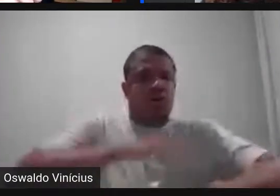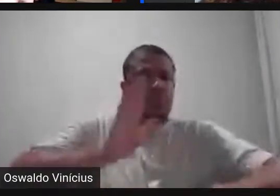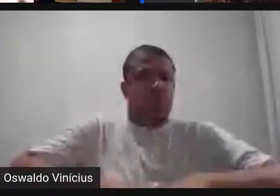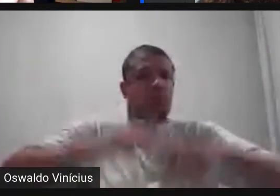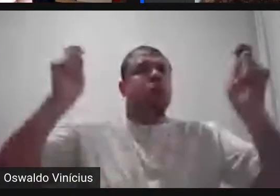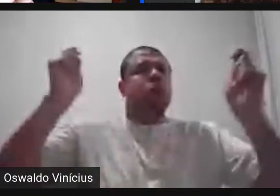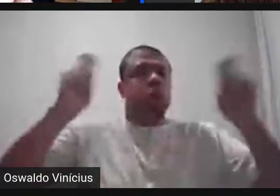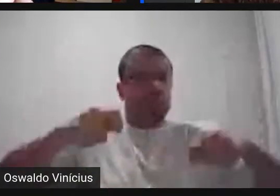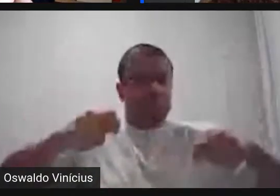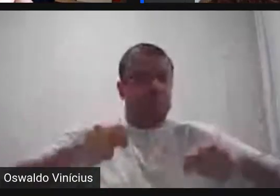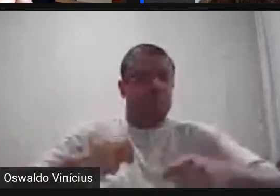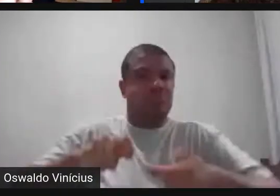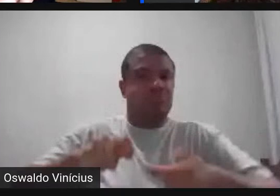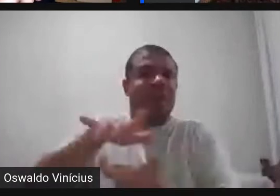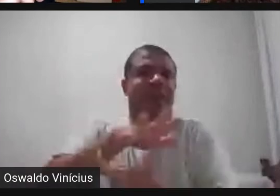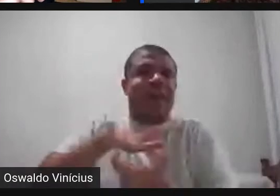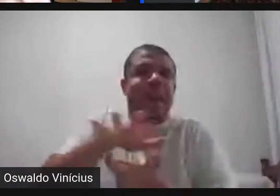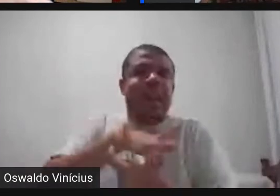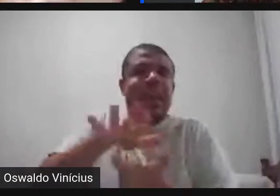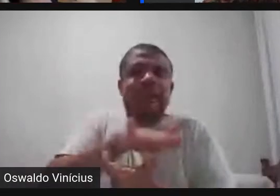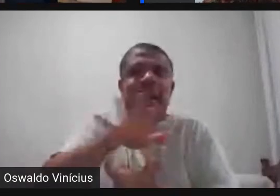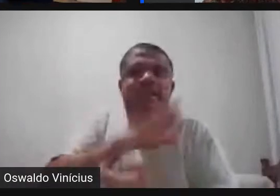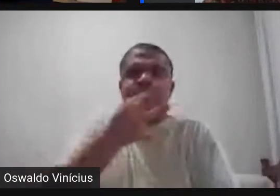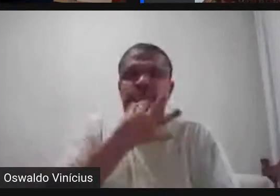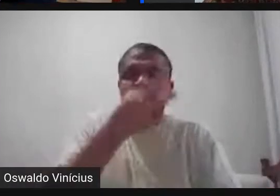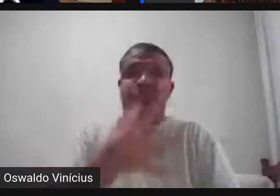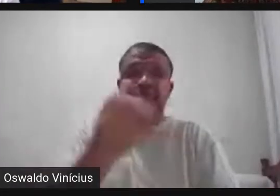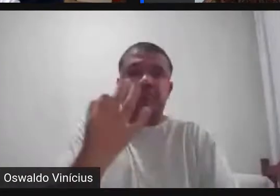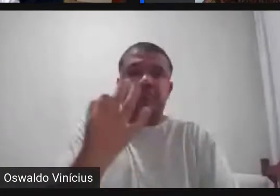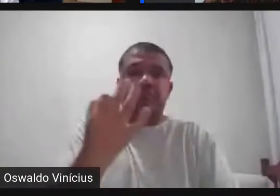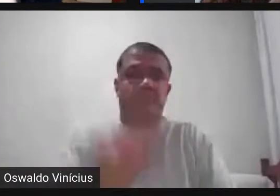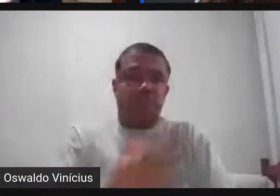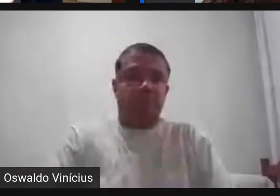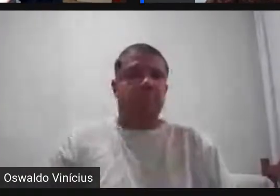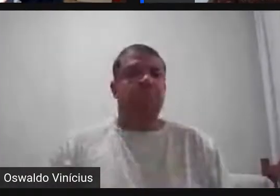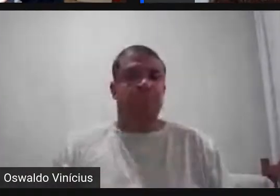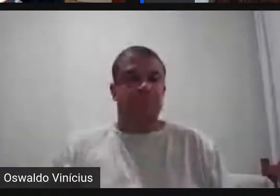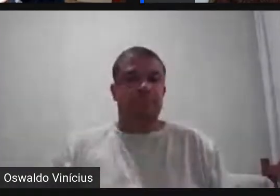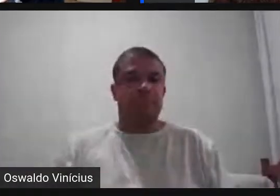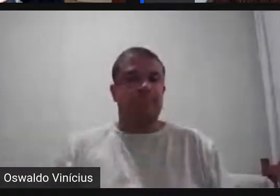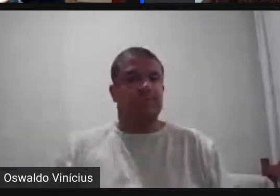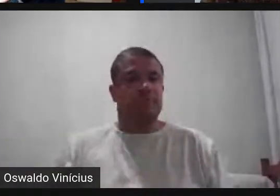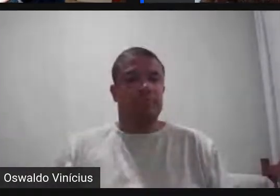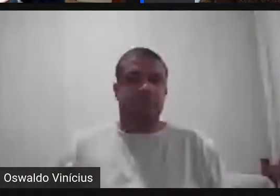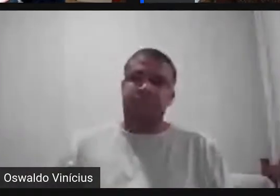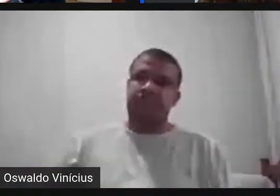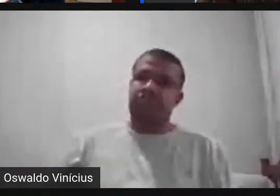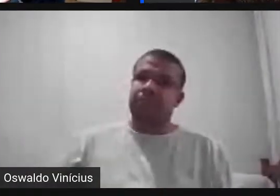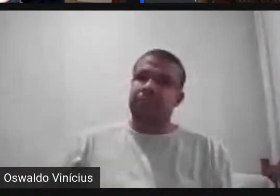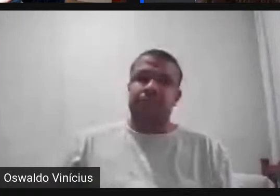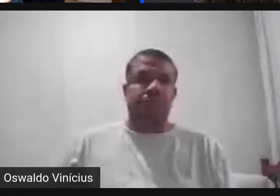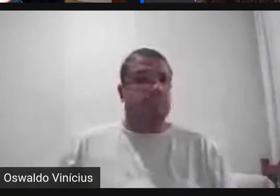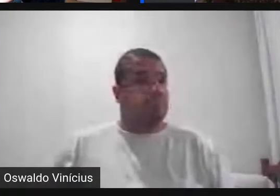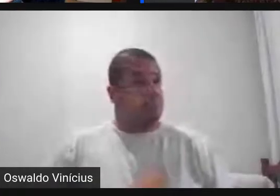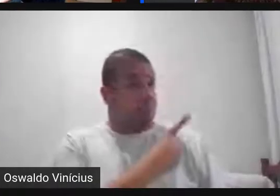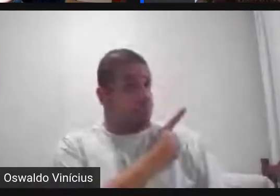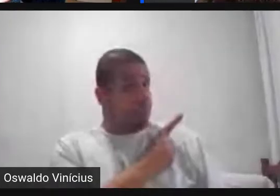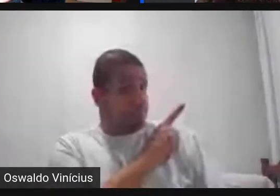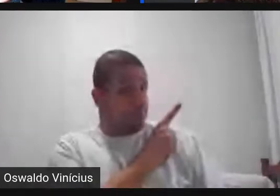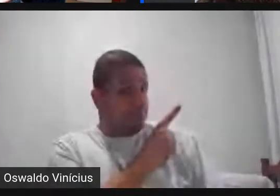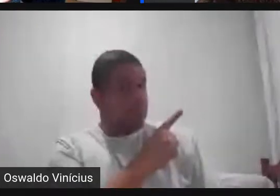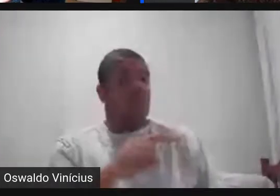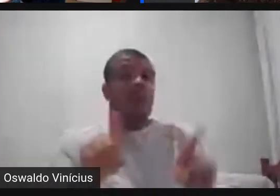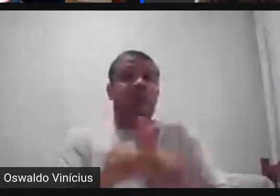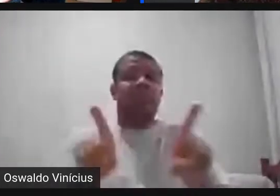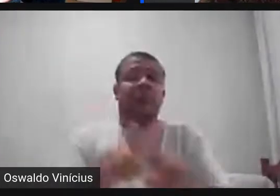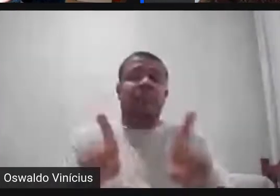letramento crítico sim e assim aí você falou aí essa questão da gente até porque até os atos políticos né claro a gente